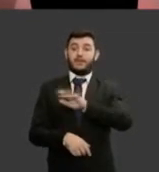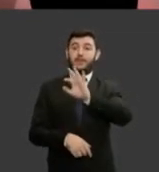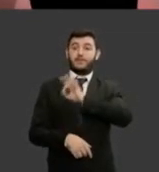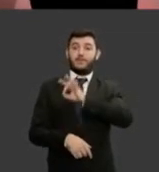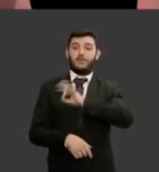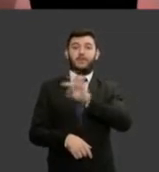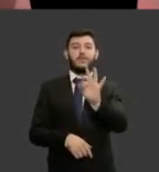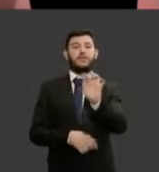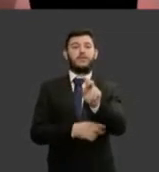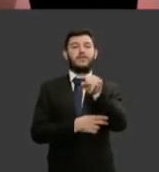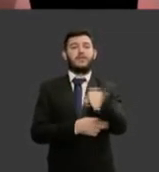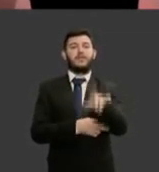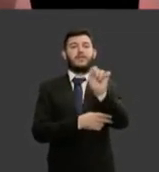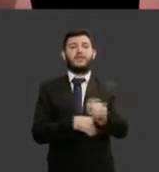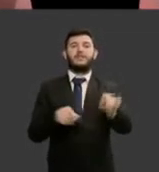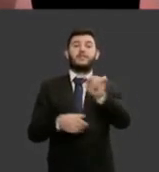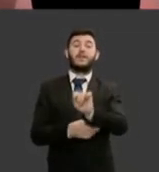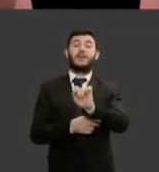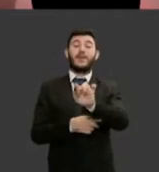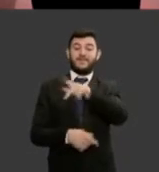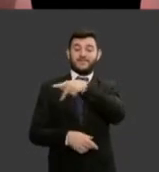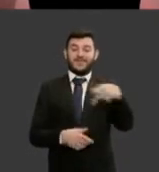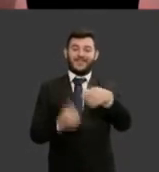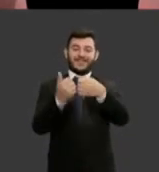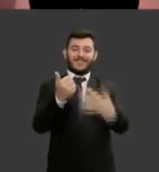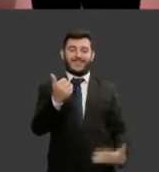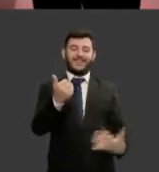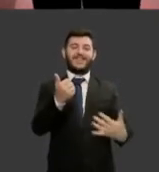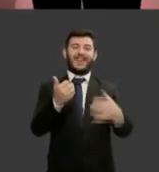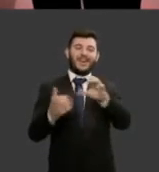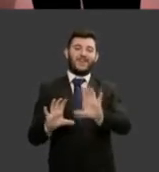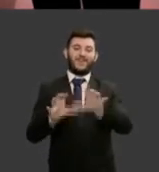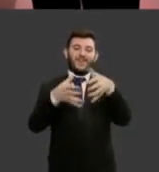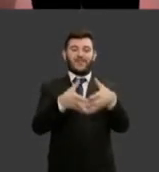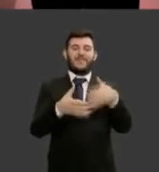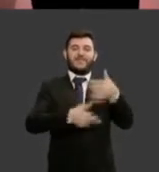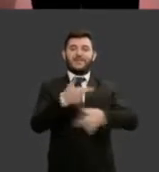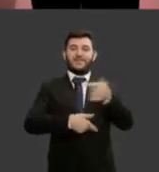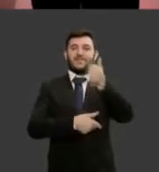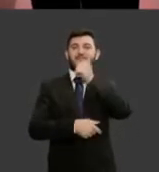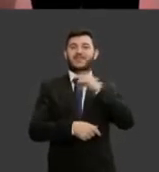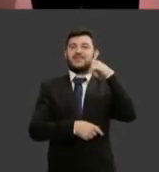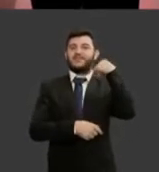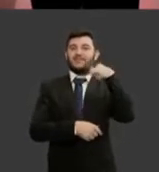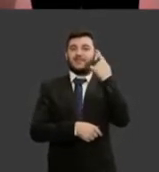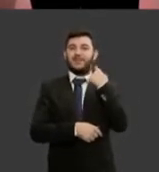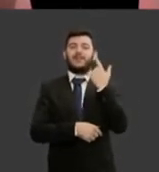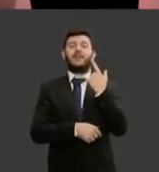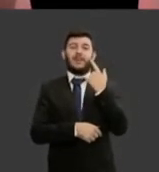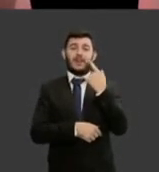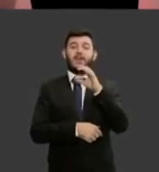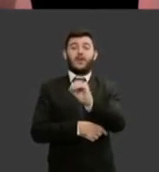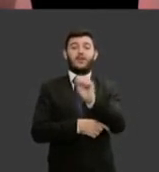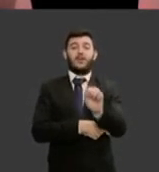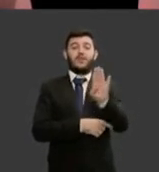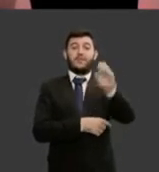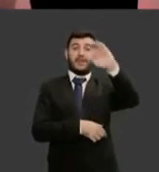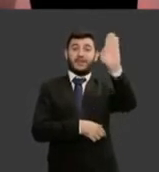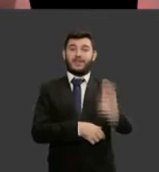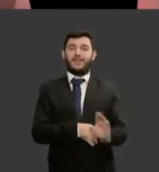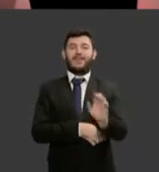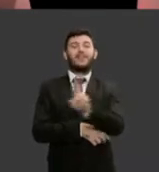a vice-presidente da Comissão Nacional da Mulher Advogada da OAB Nacional, Alice Bianchini.